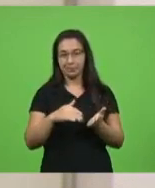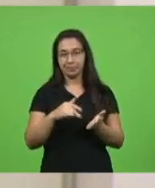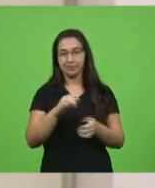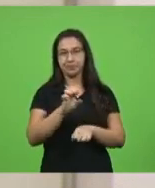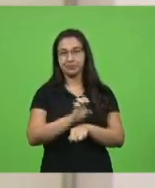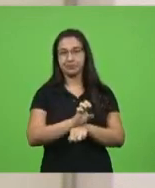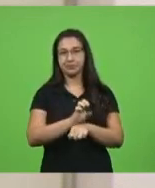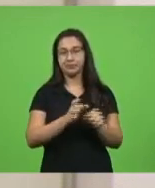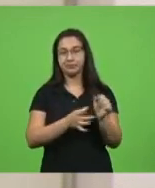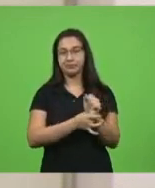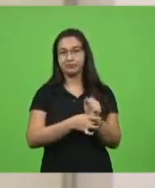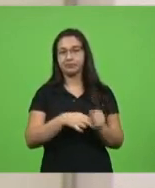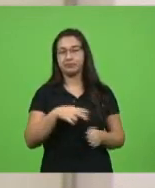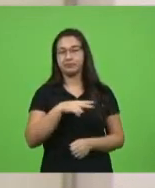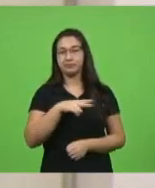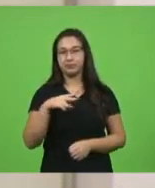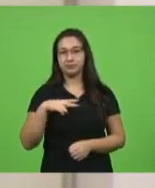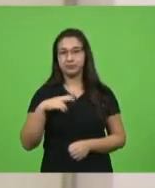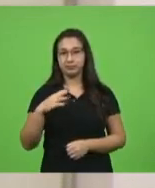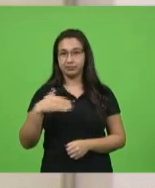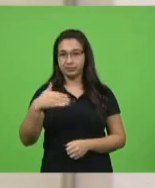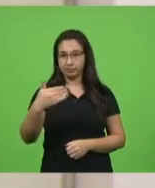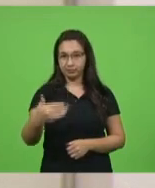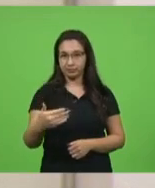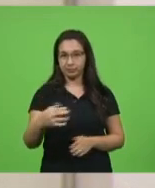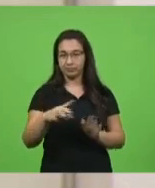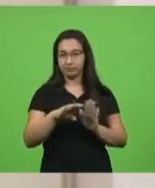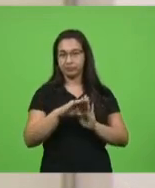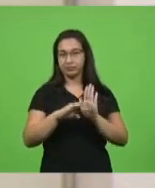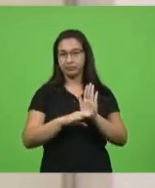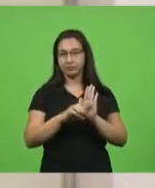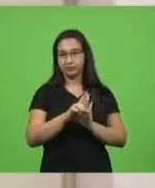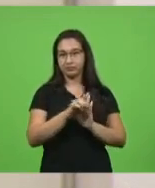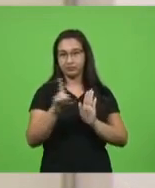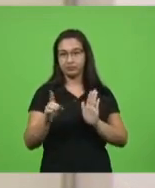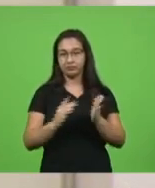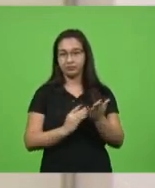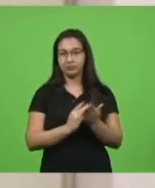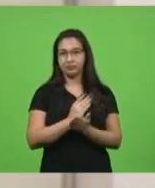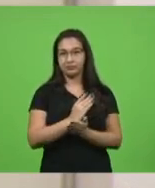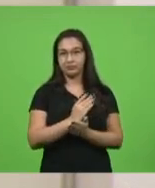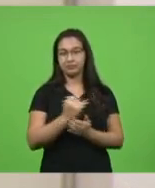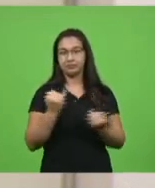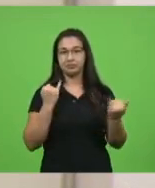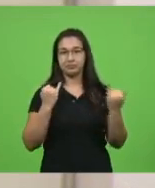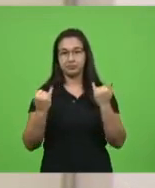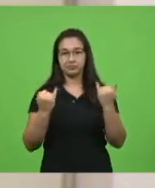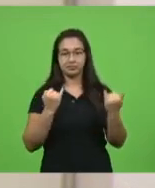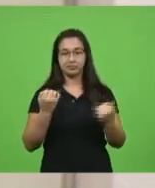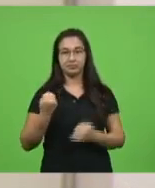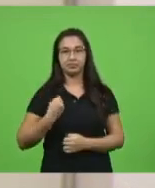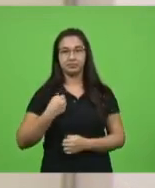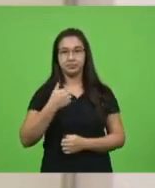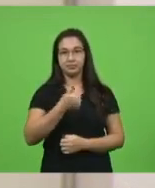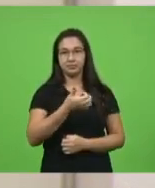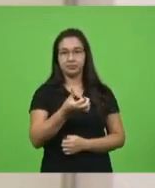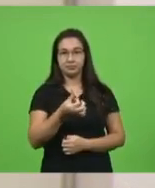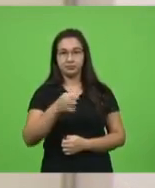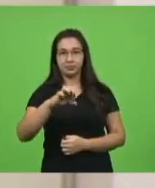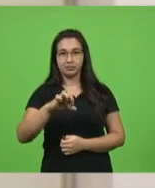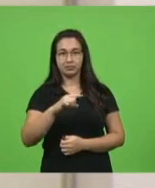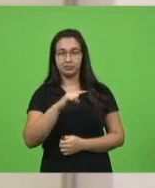o senhor presidente adentrou no próximo horário. Ordem do dia. Foram aprovados os pedidos de informação números 169 a